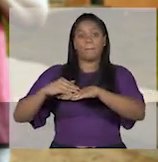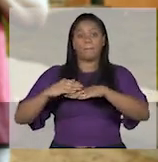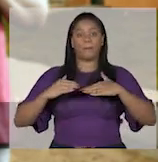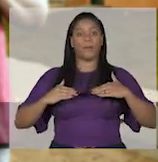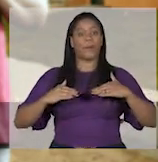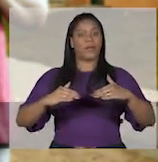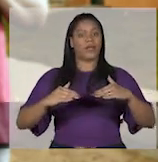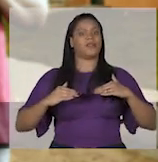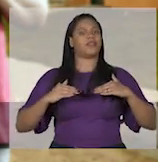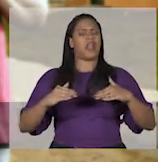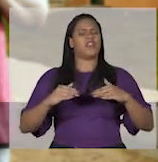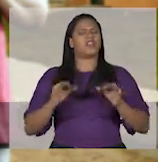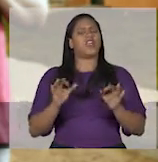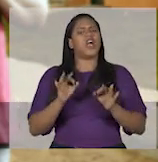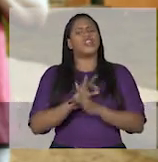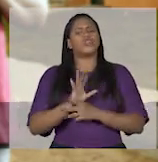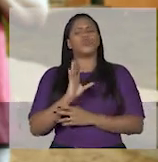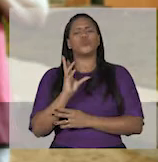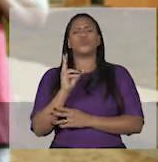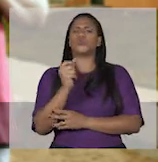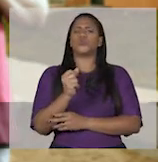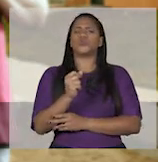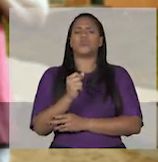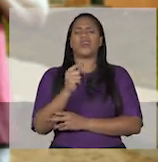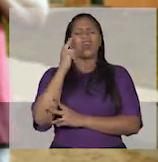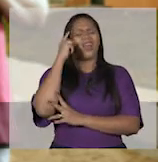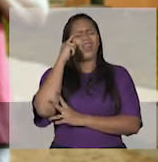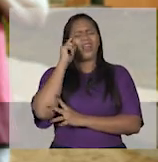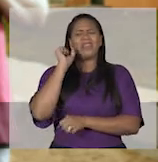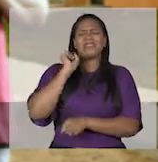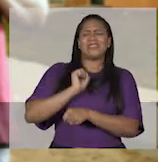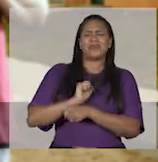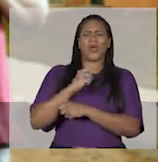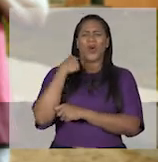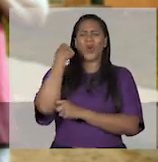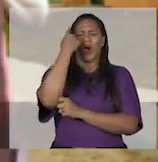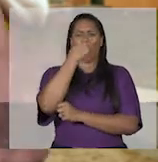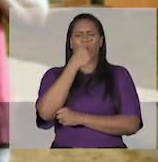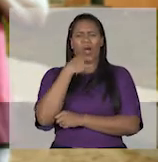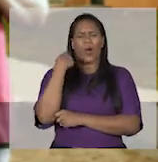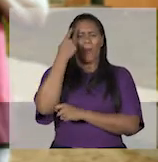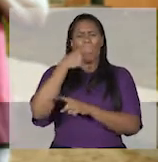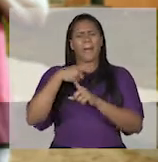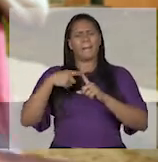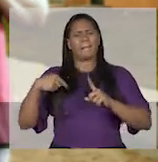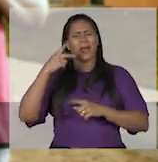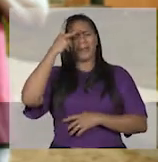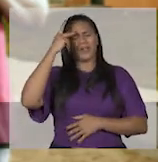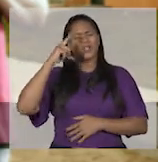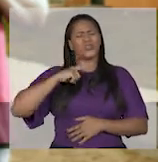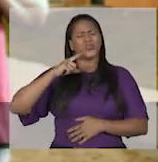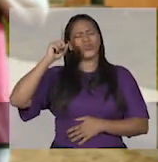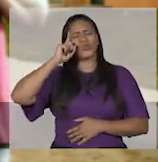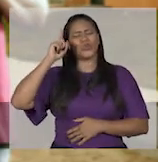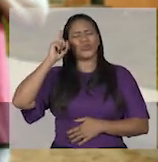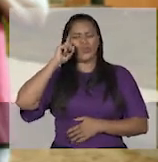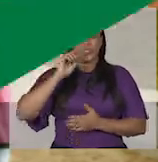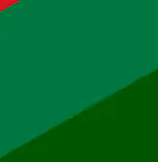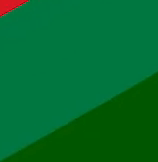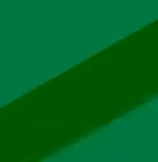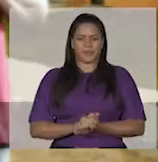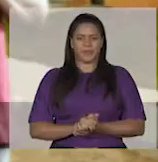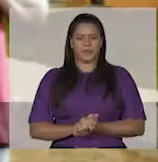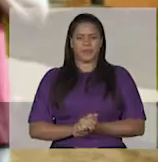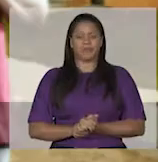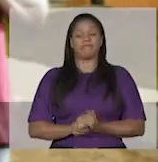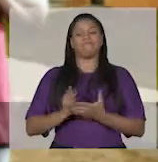urbana Que resolva definitivamente Essa longa espera de uma hora, uma hora e meia Que as pessoas têm no ponto de ônibus